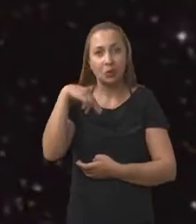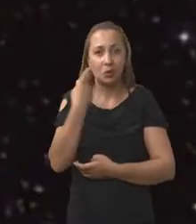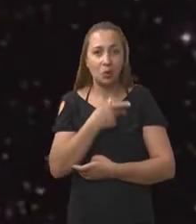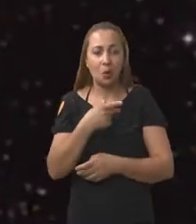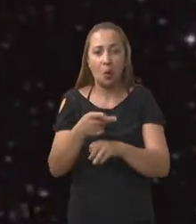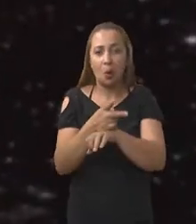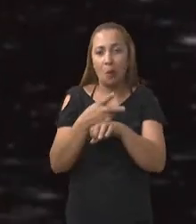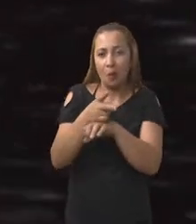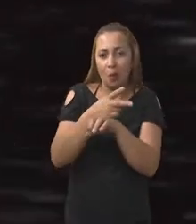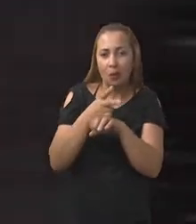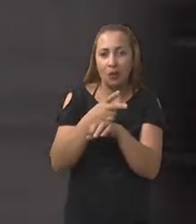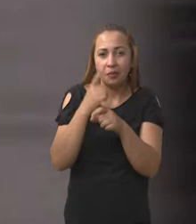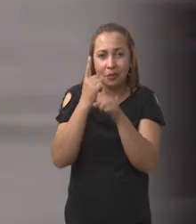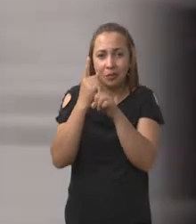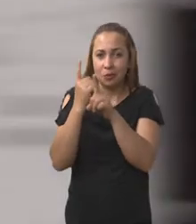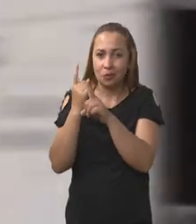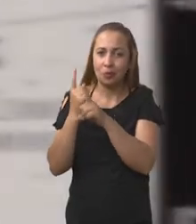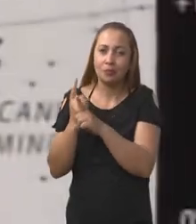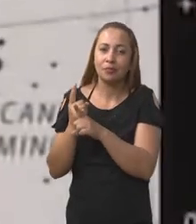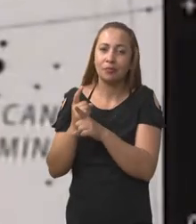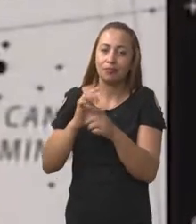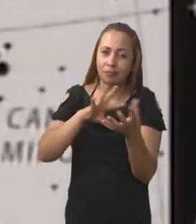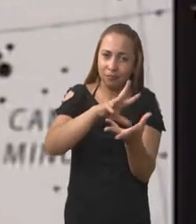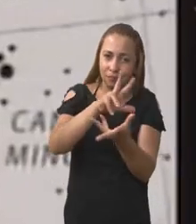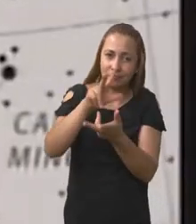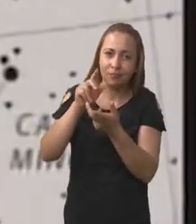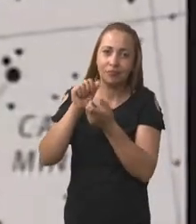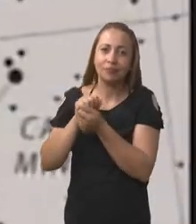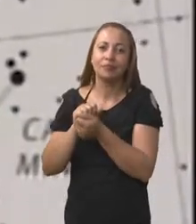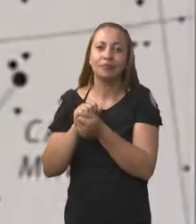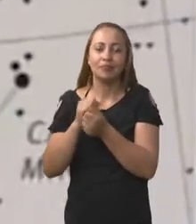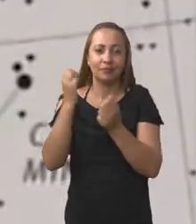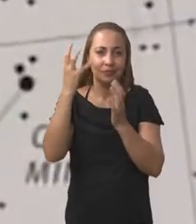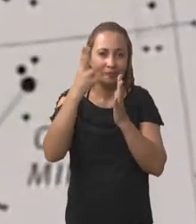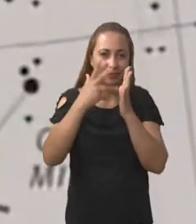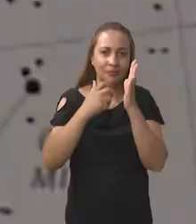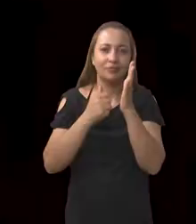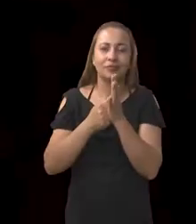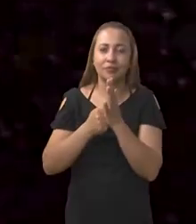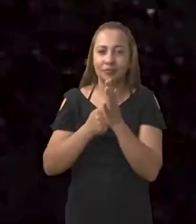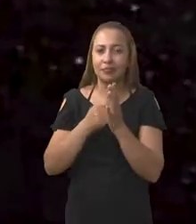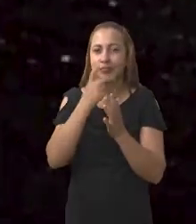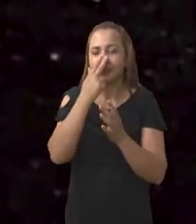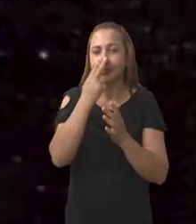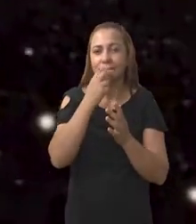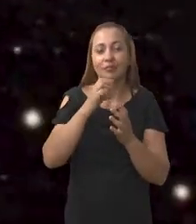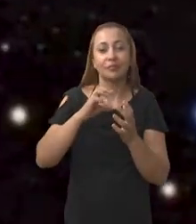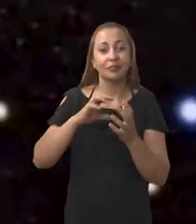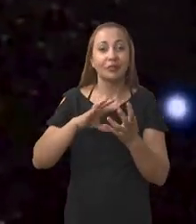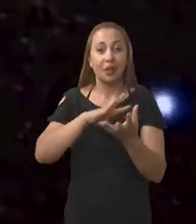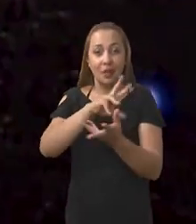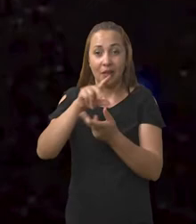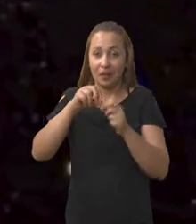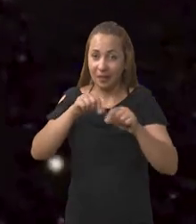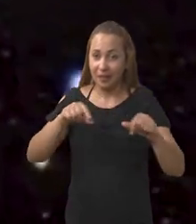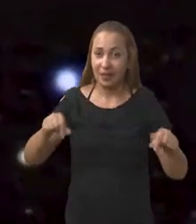tentarmos detectar planetas com as características da Terra, orbitando estrelas